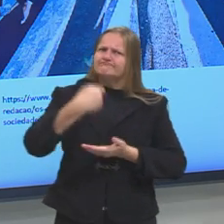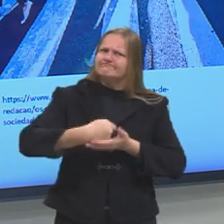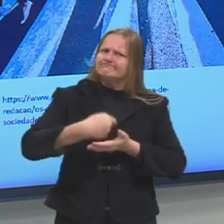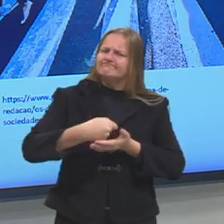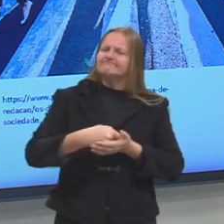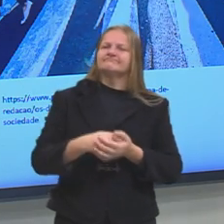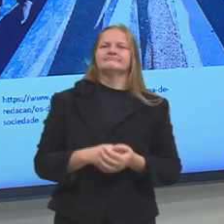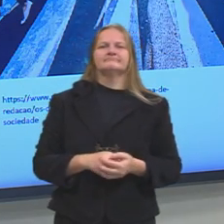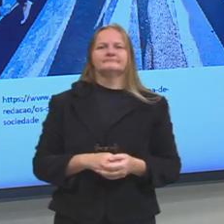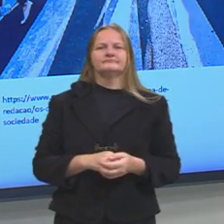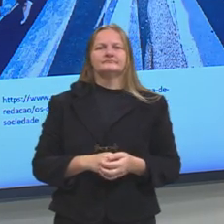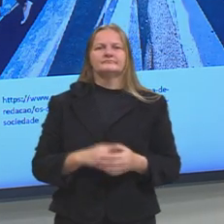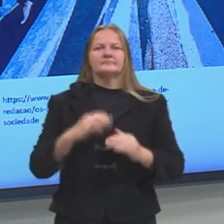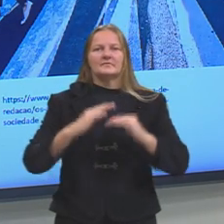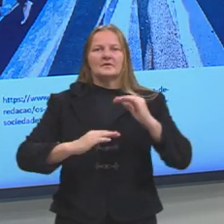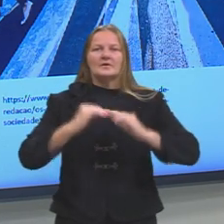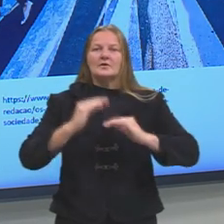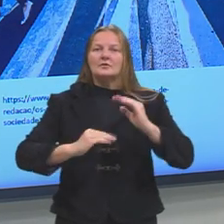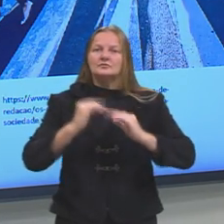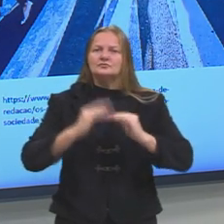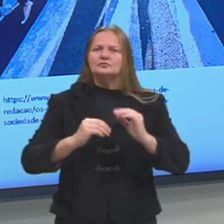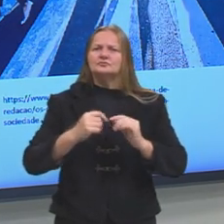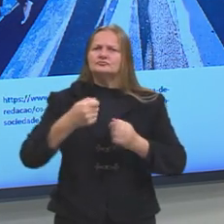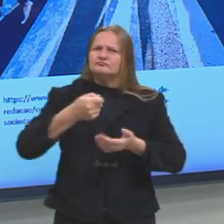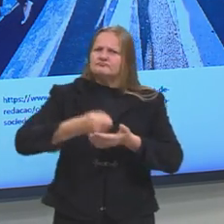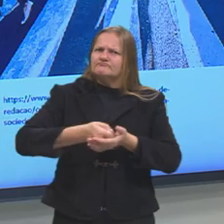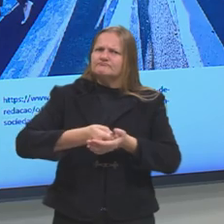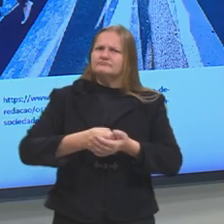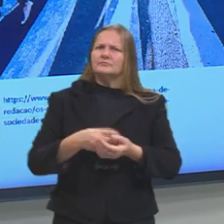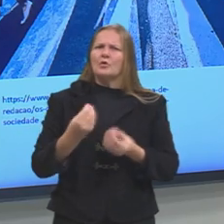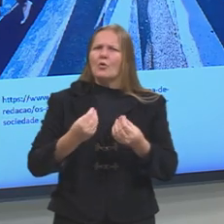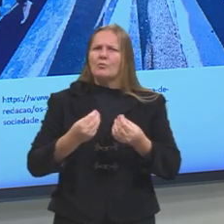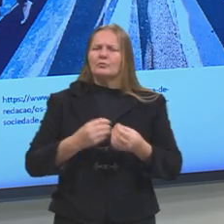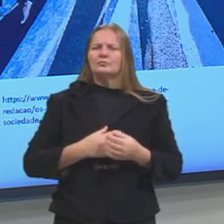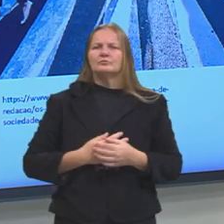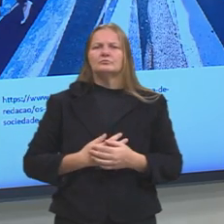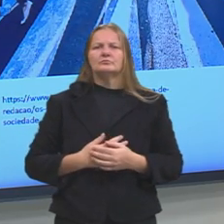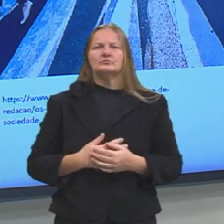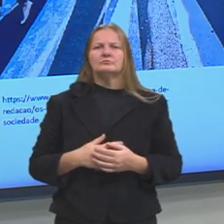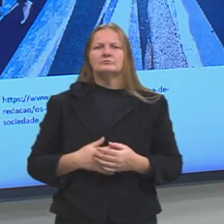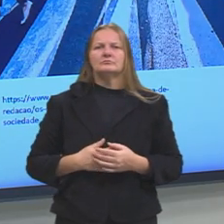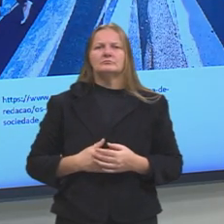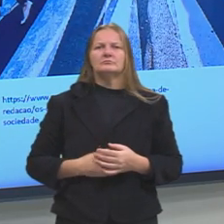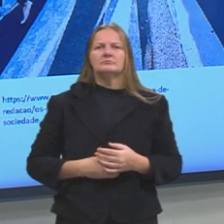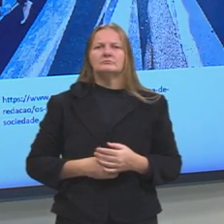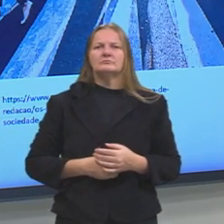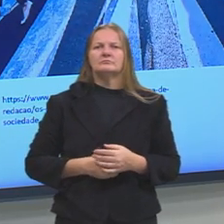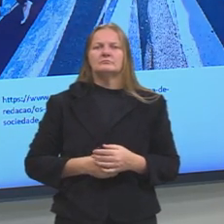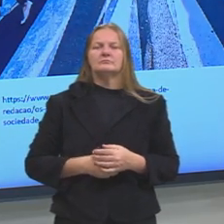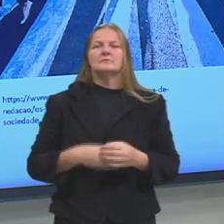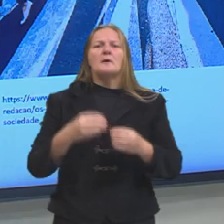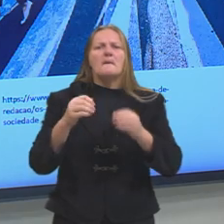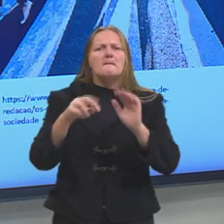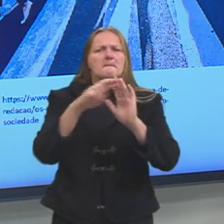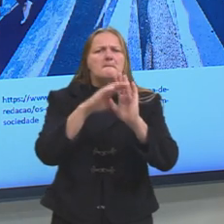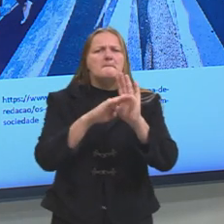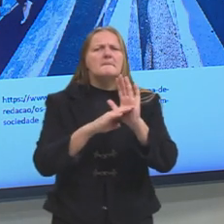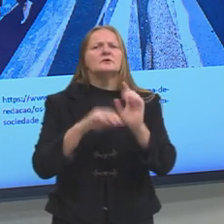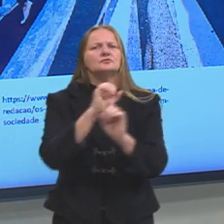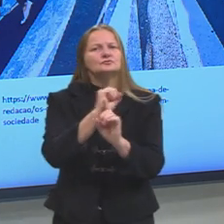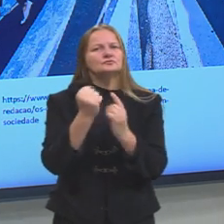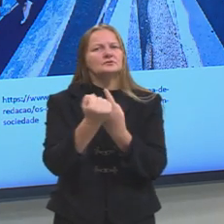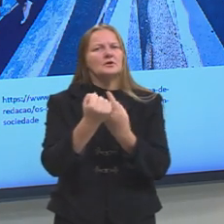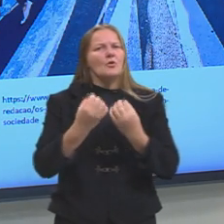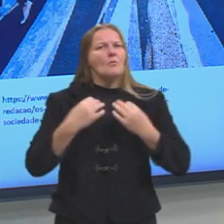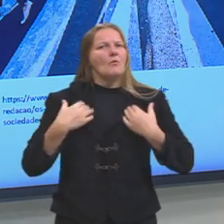comportamentos, certas ações, ela nos impõe, enfim, existem certos padrões sociais, a maneira de nos vestir,